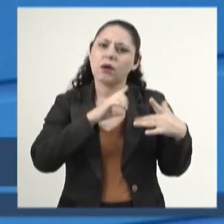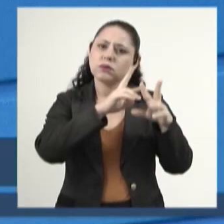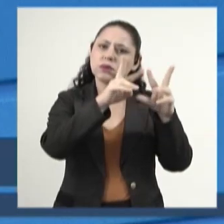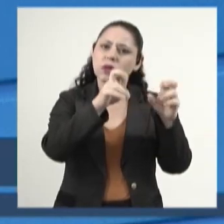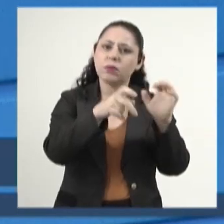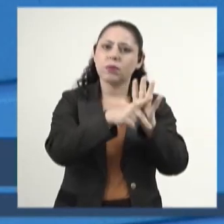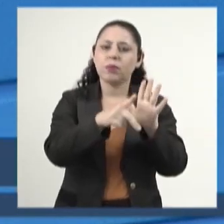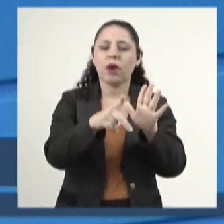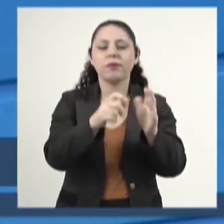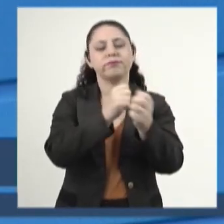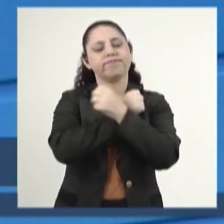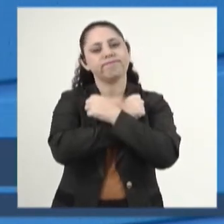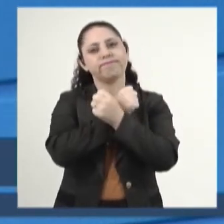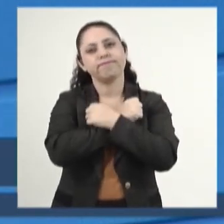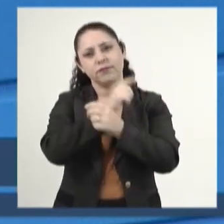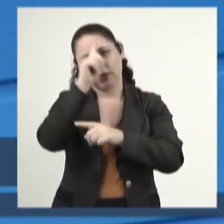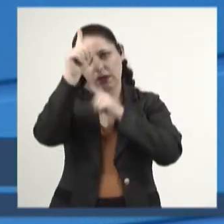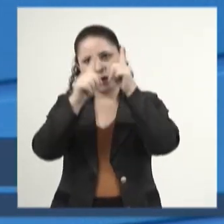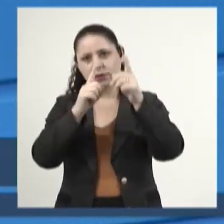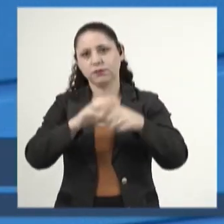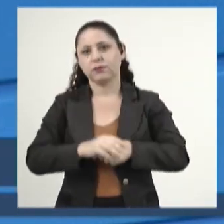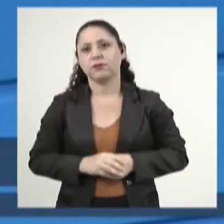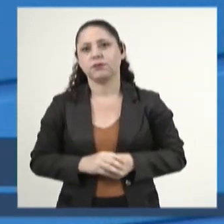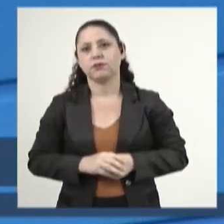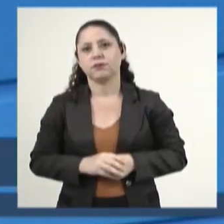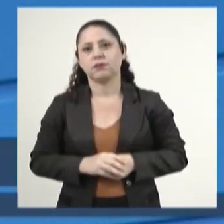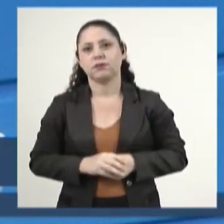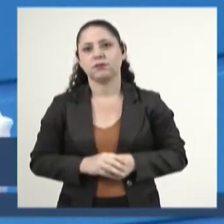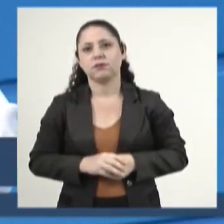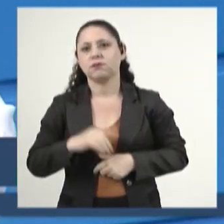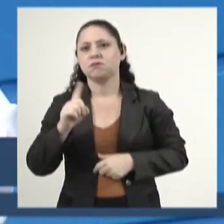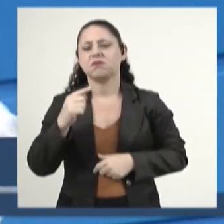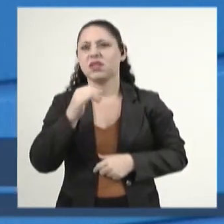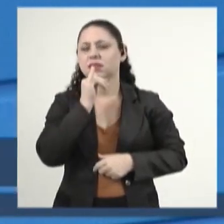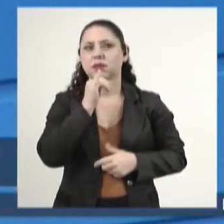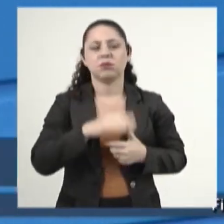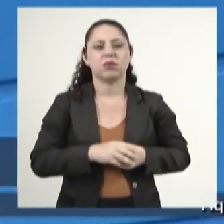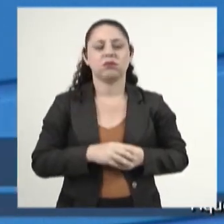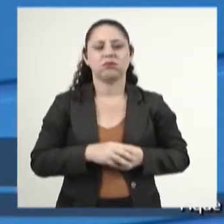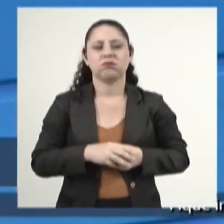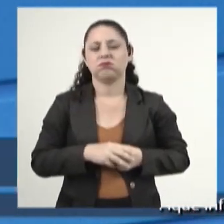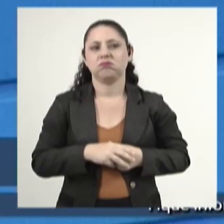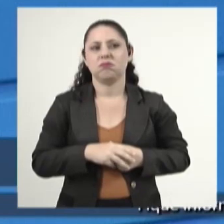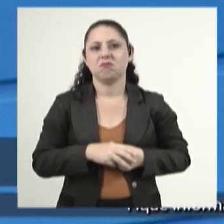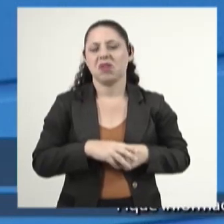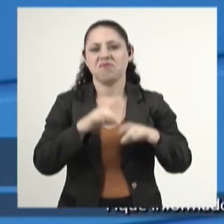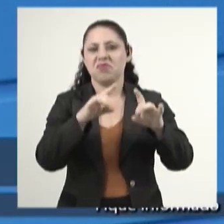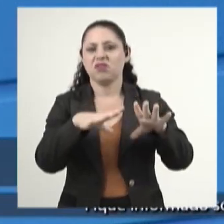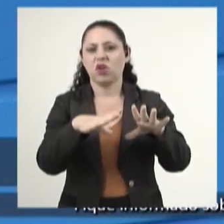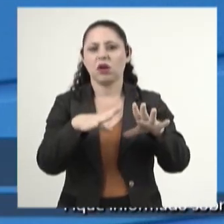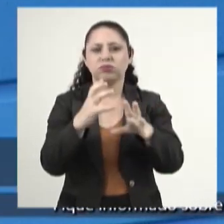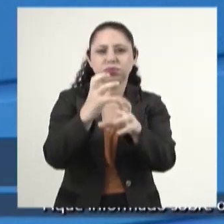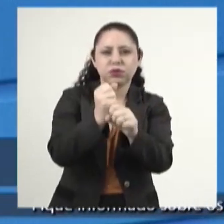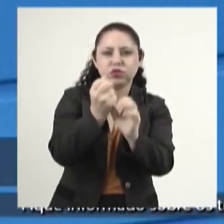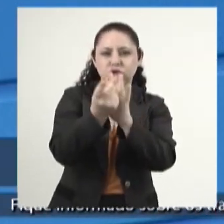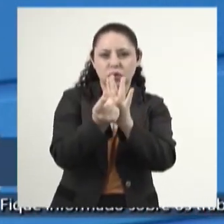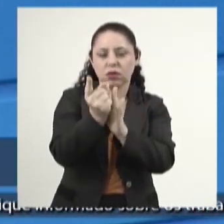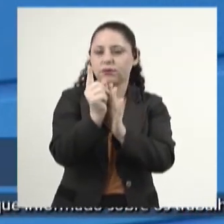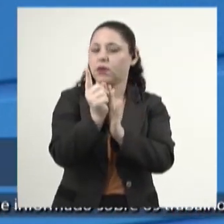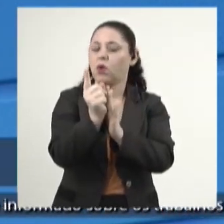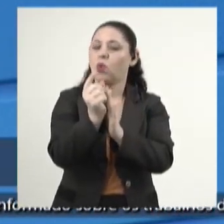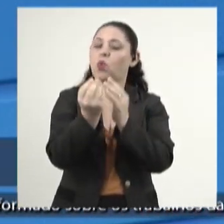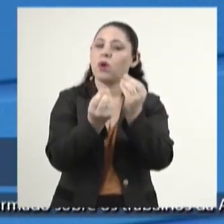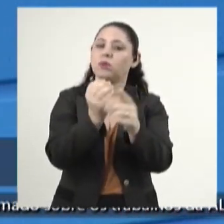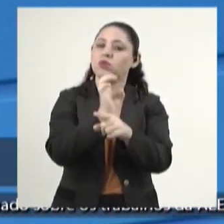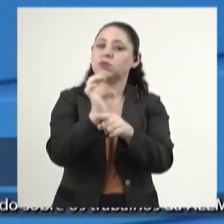questão vai abraçar essa ideia. E não é uma questão de abrir mão de receita pública, muito pelo contrário. É uma forma de que